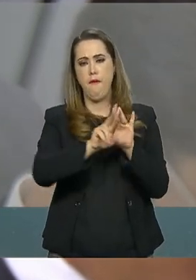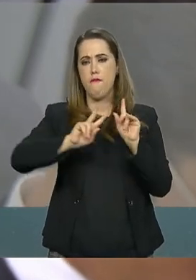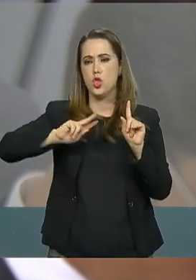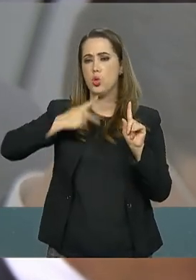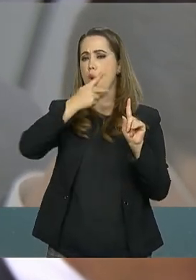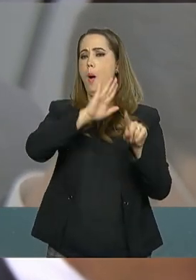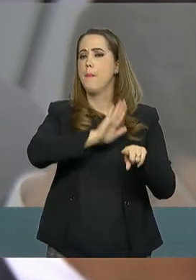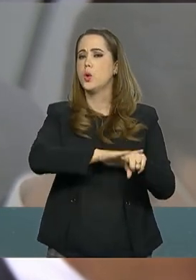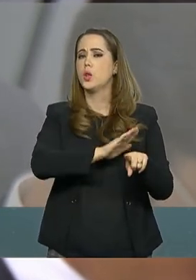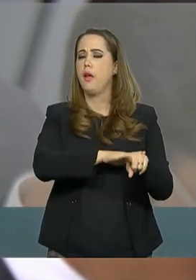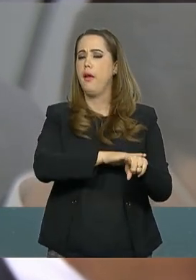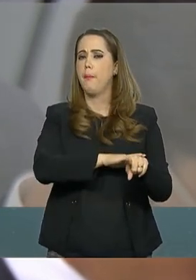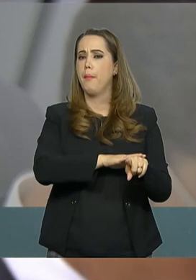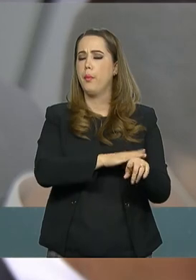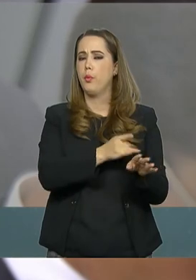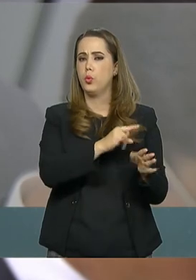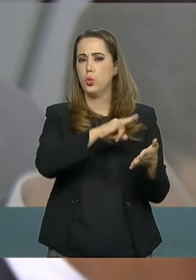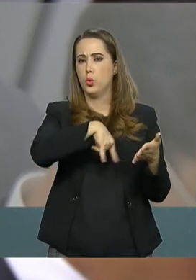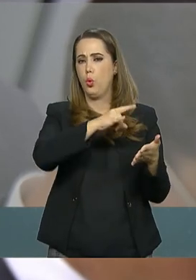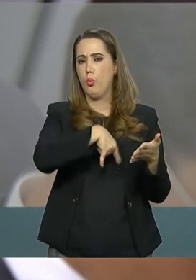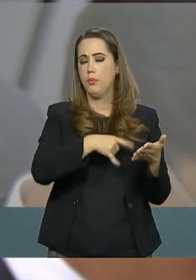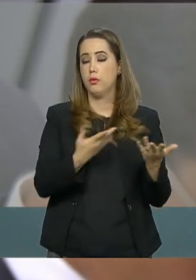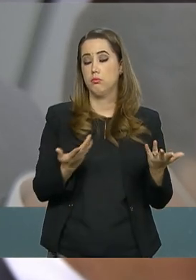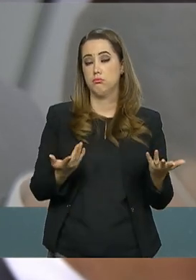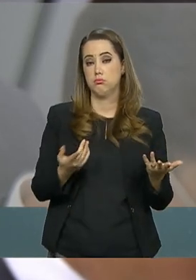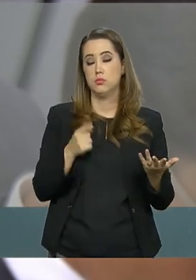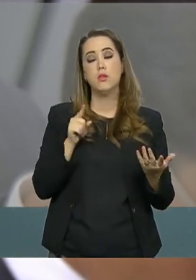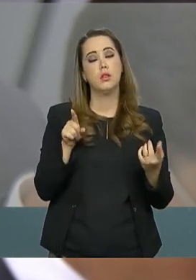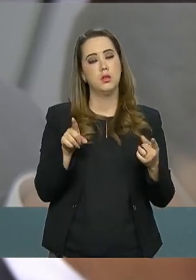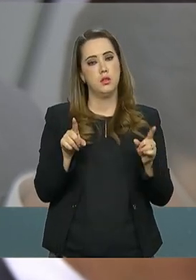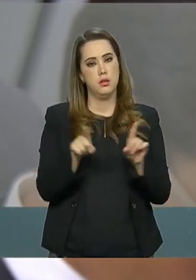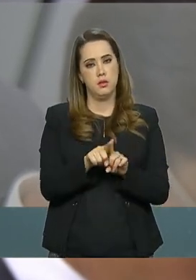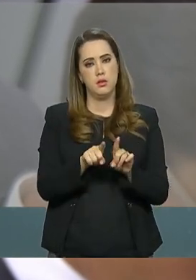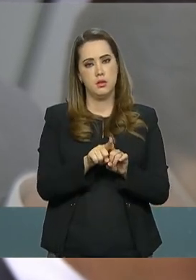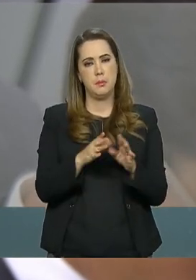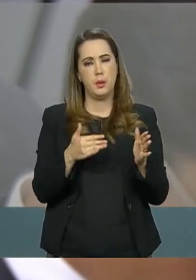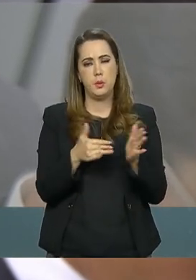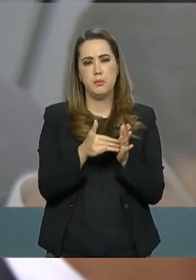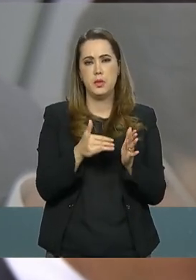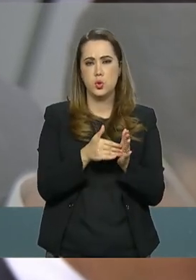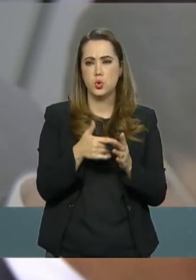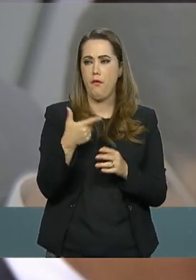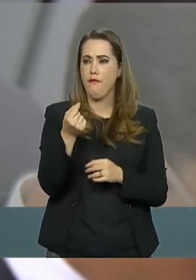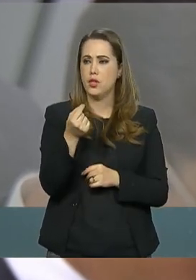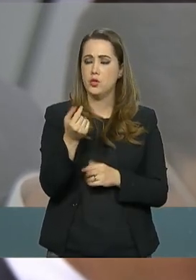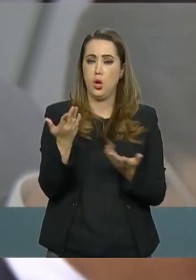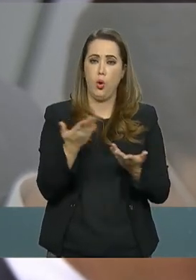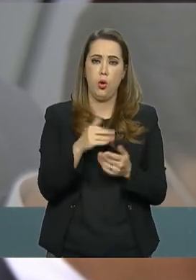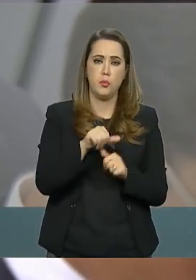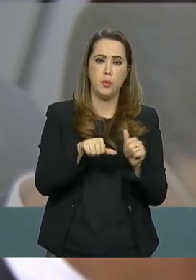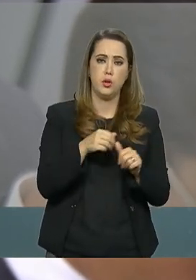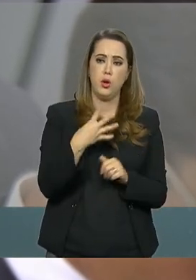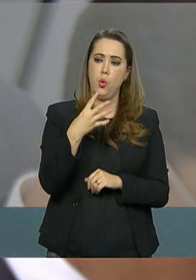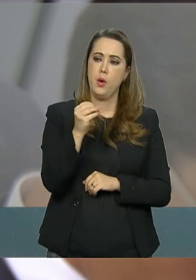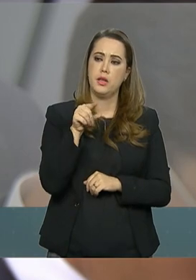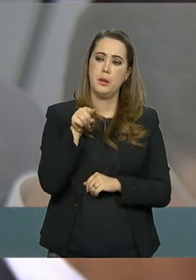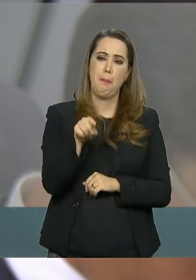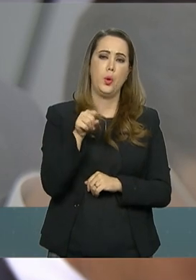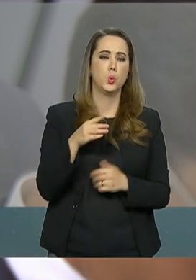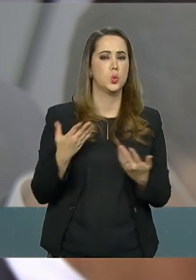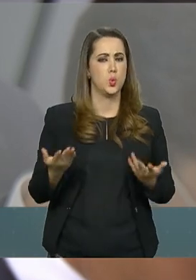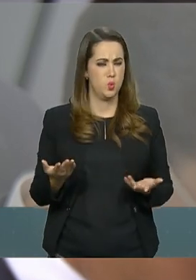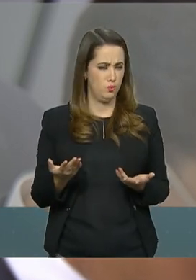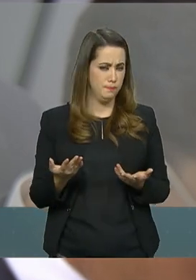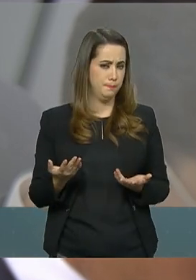validade da carteira e o limite também, de 20 para 40 pontos. Além dessas duas questões,